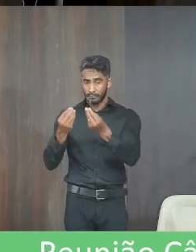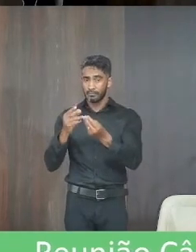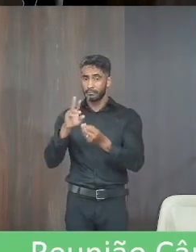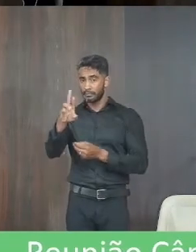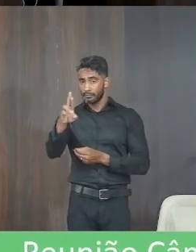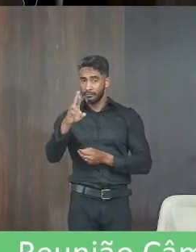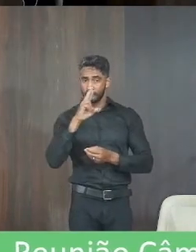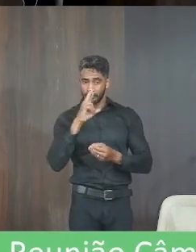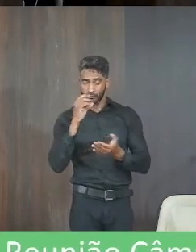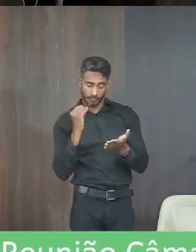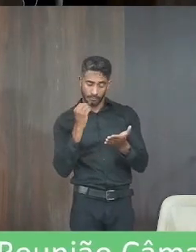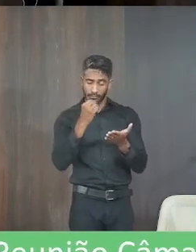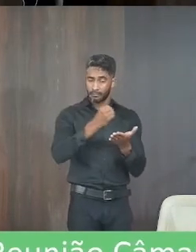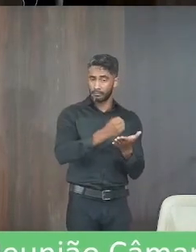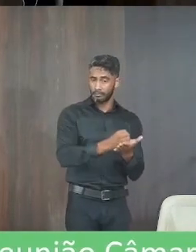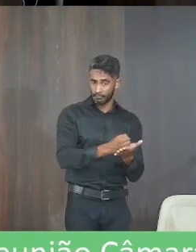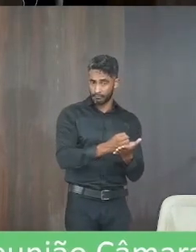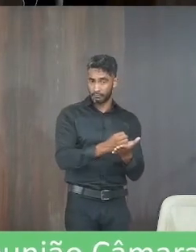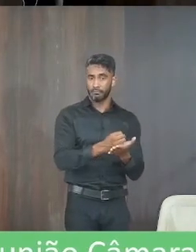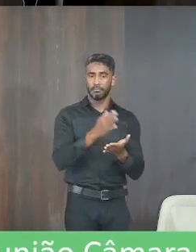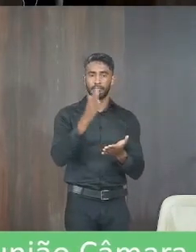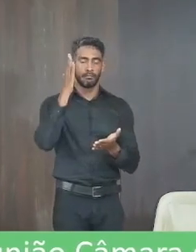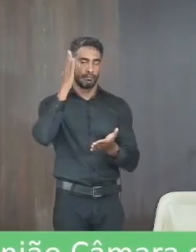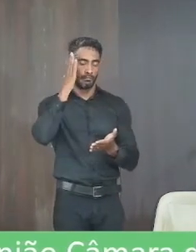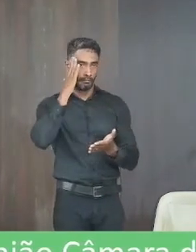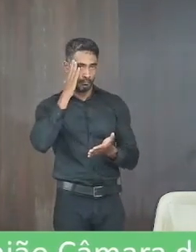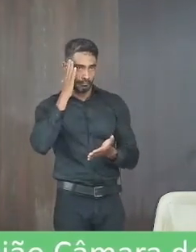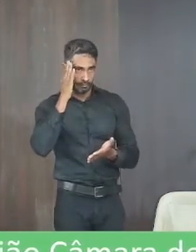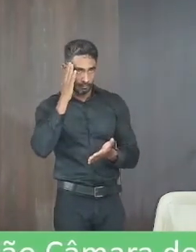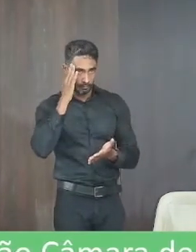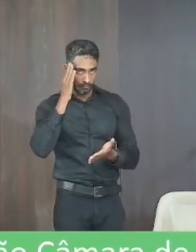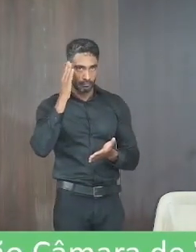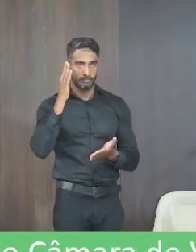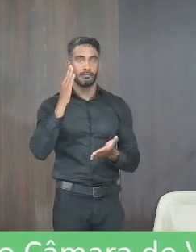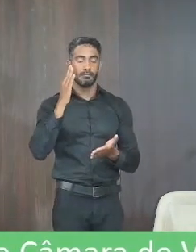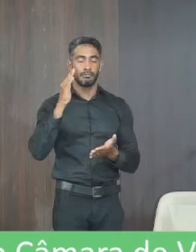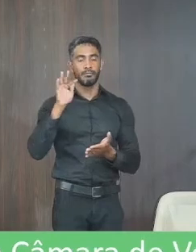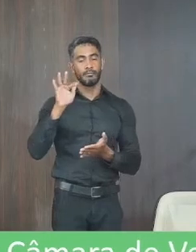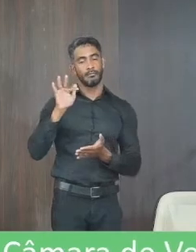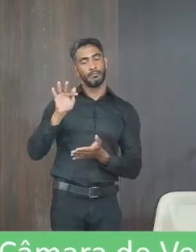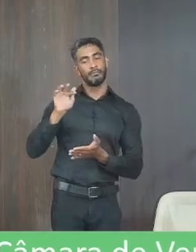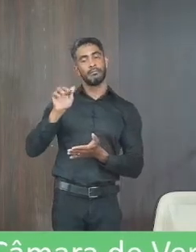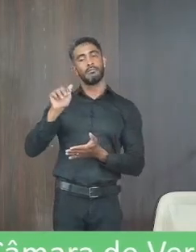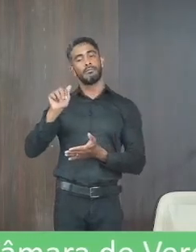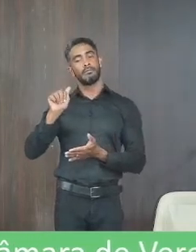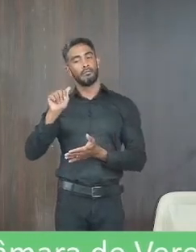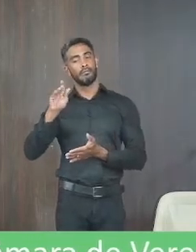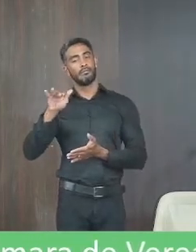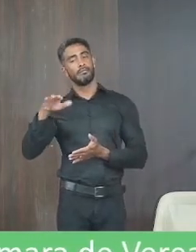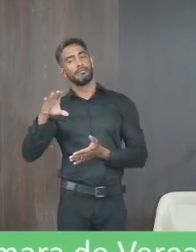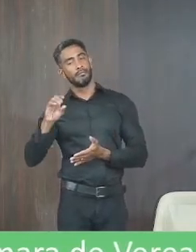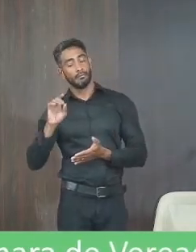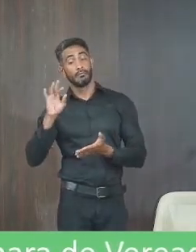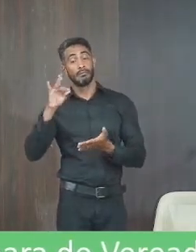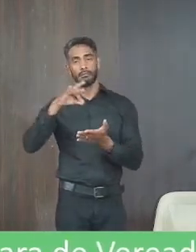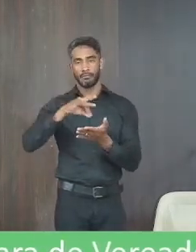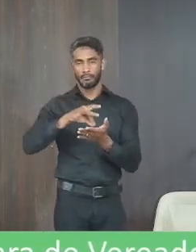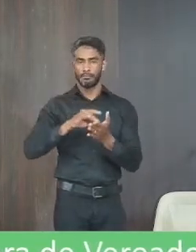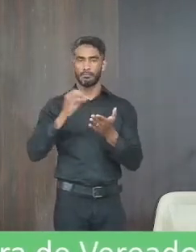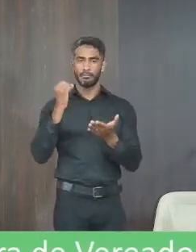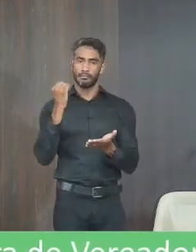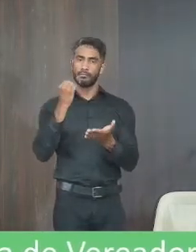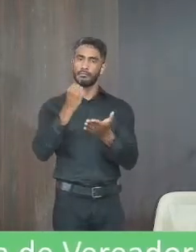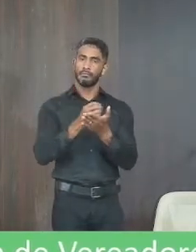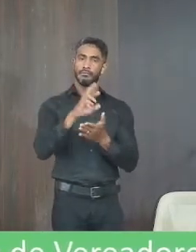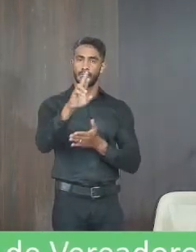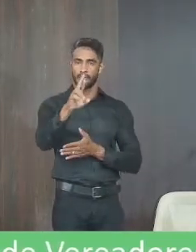uma resposta oficializada né sabendo da sinceridade do Fábio mas o certo seria será realmente oficializar essa